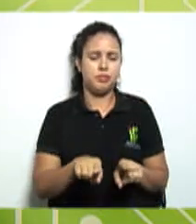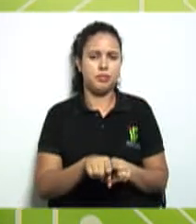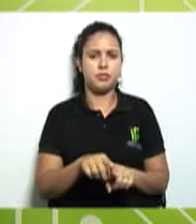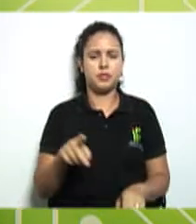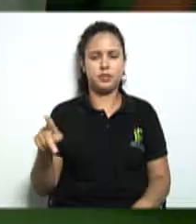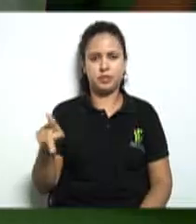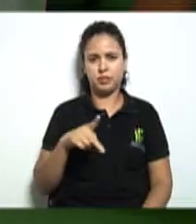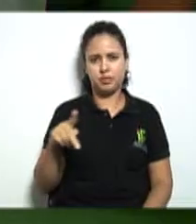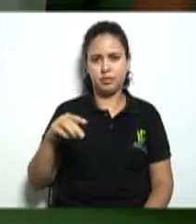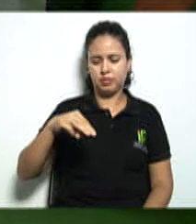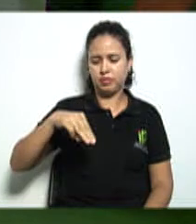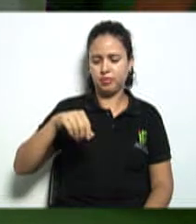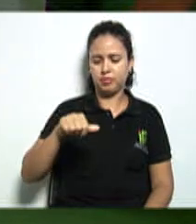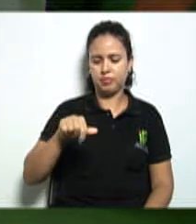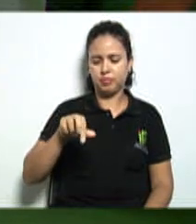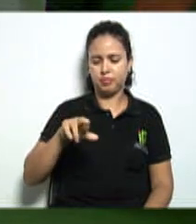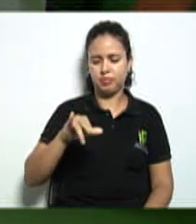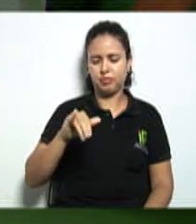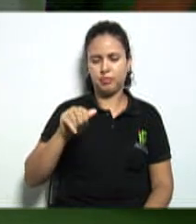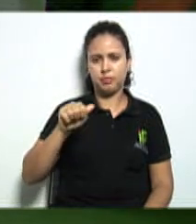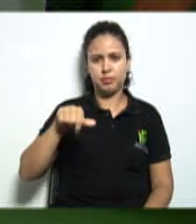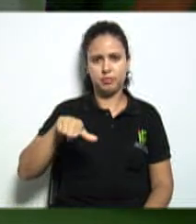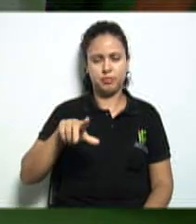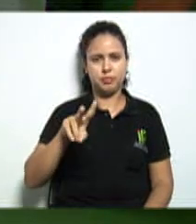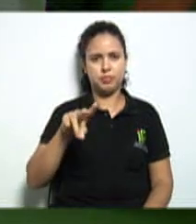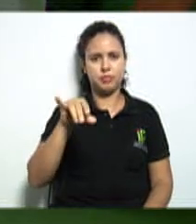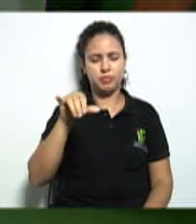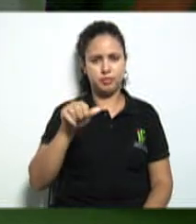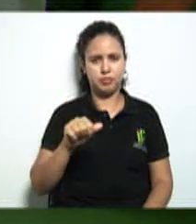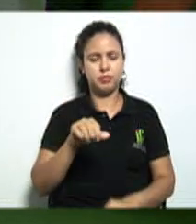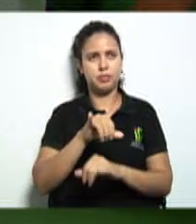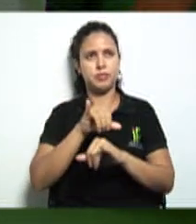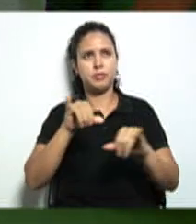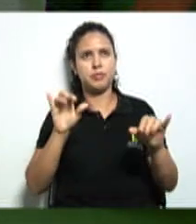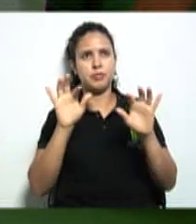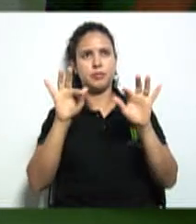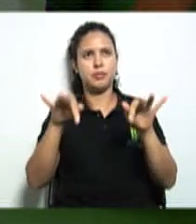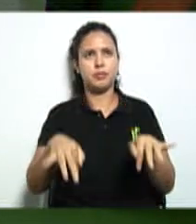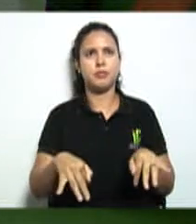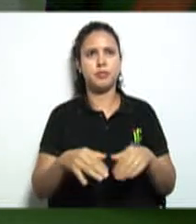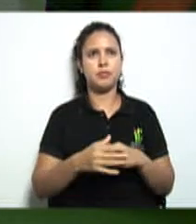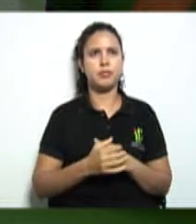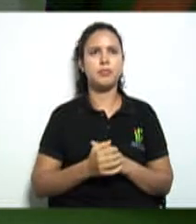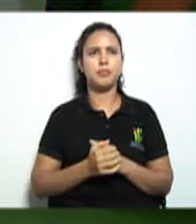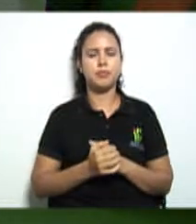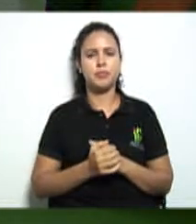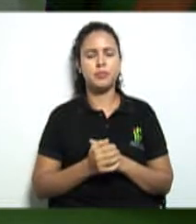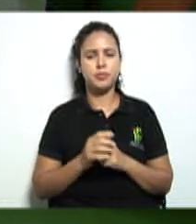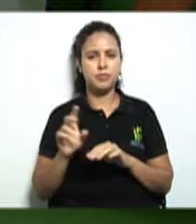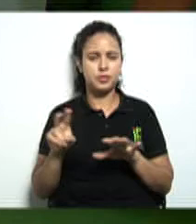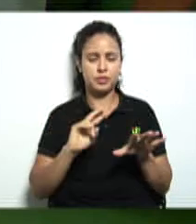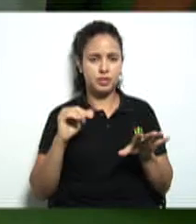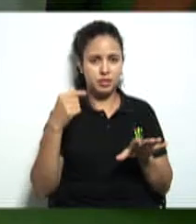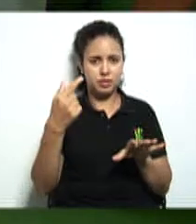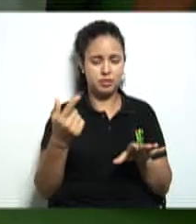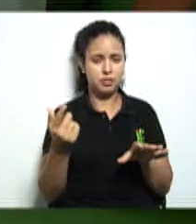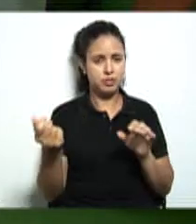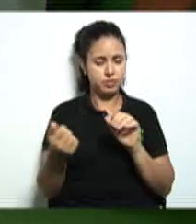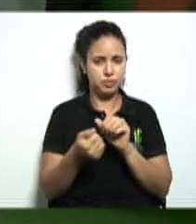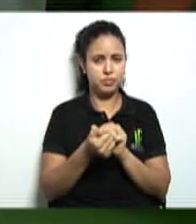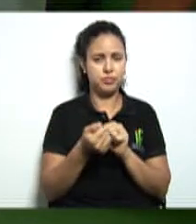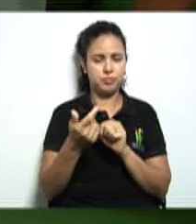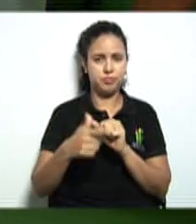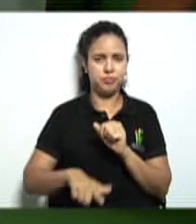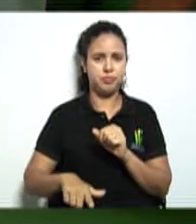professora Maria Alva que ela vai também dar seu recadinho final e para que na próxima aula nós vamos estar aqui novamente